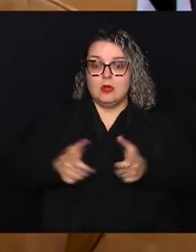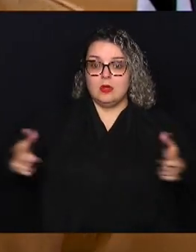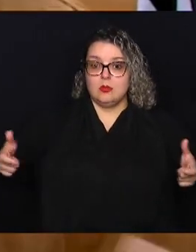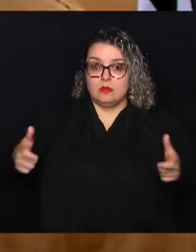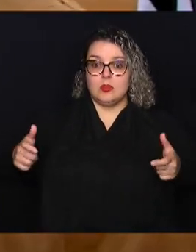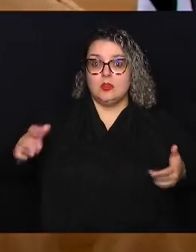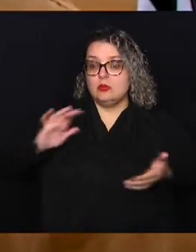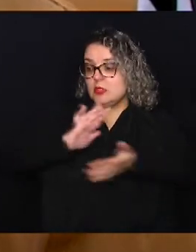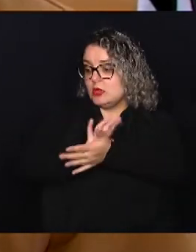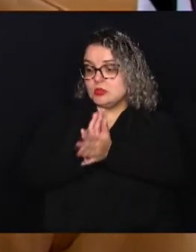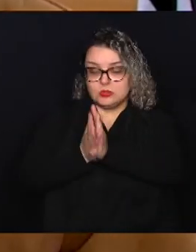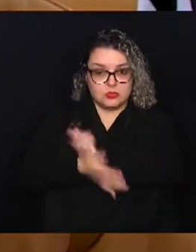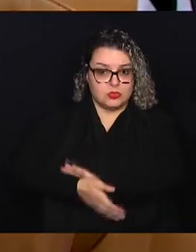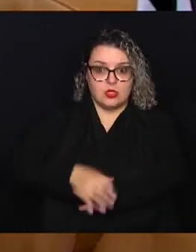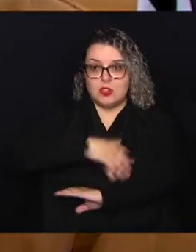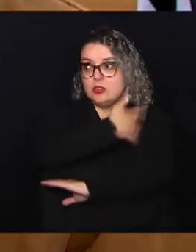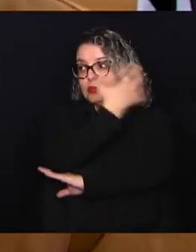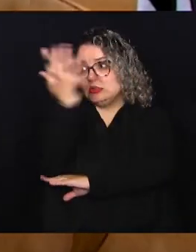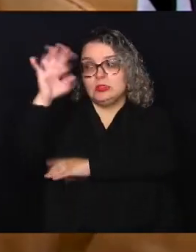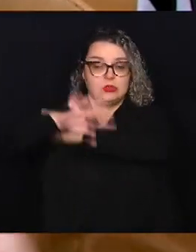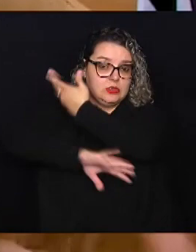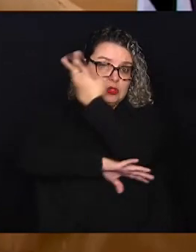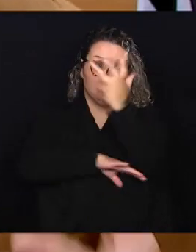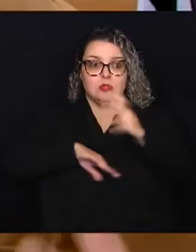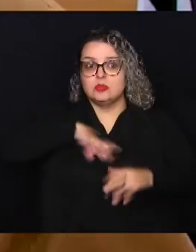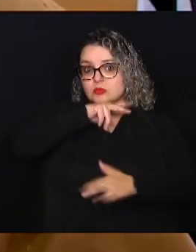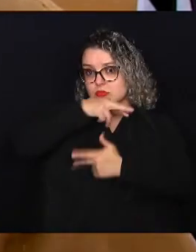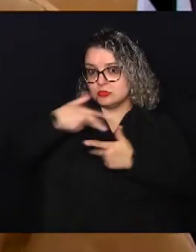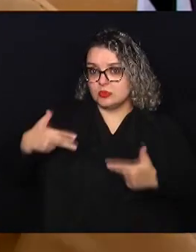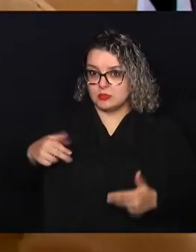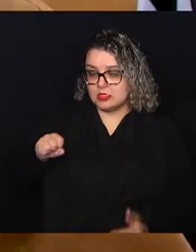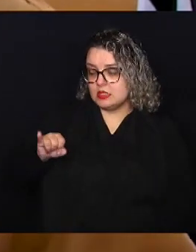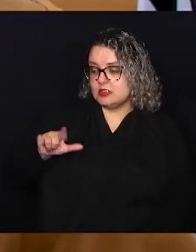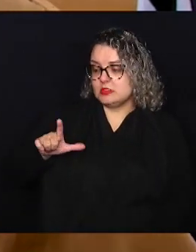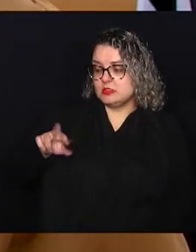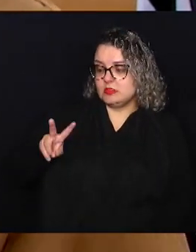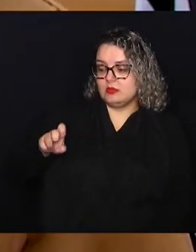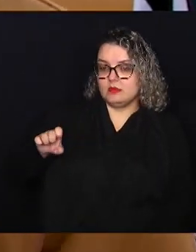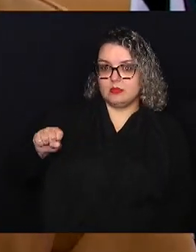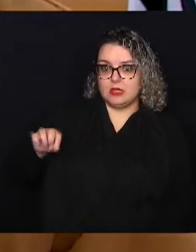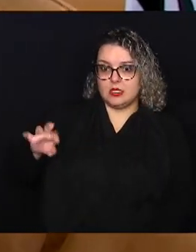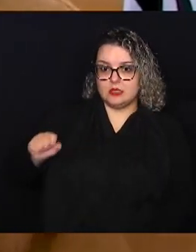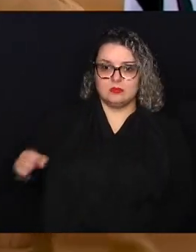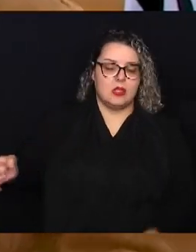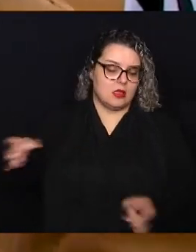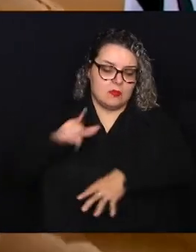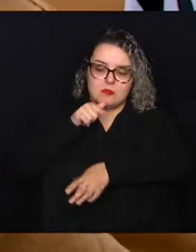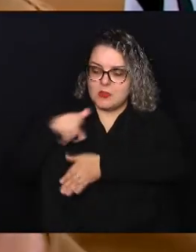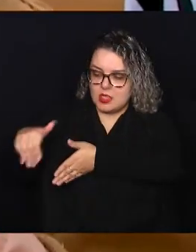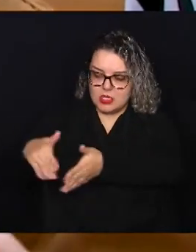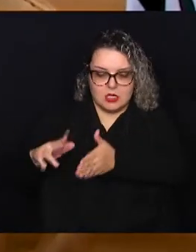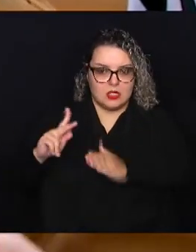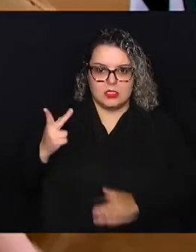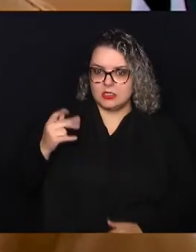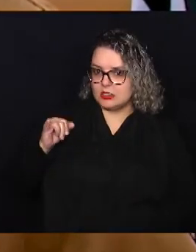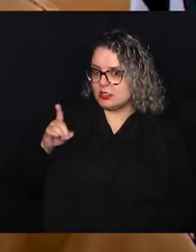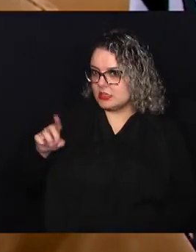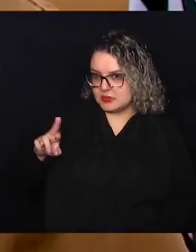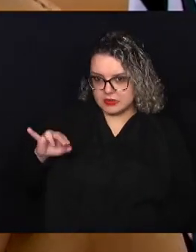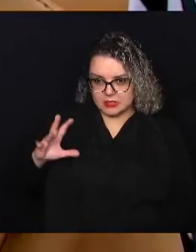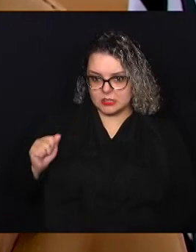animais silvestres, que vai acabar com a nossa segurança hídrica, as nossas nascentes, vai acabar com a nossa segurança